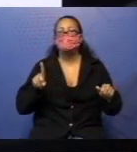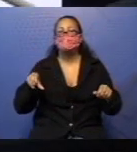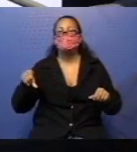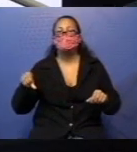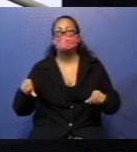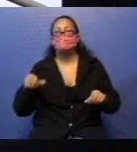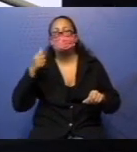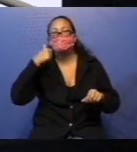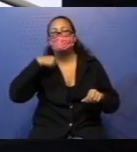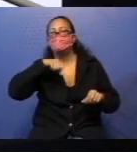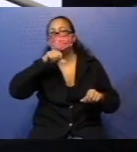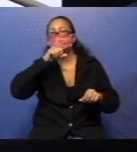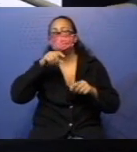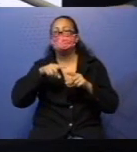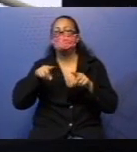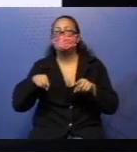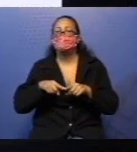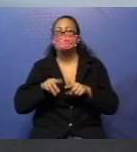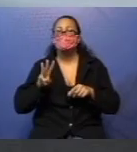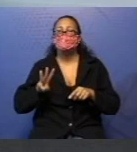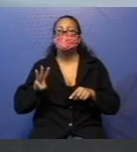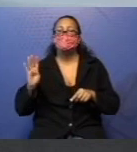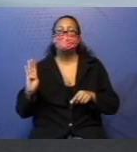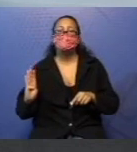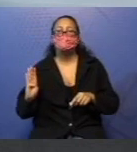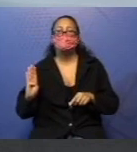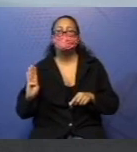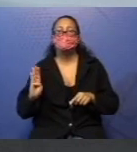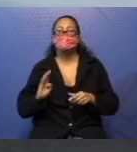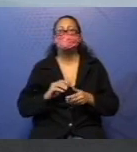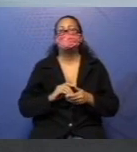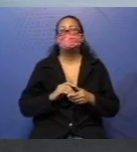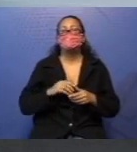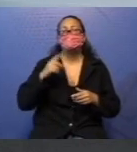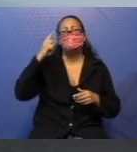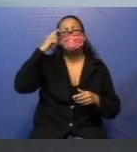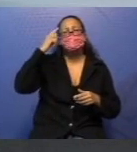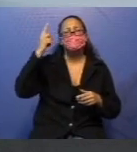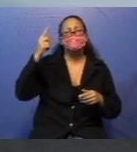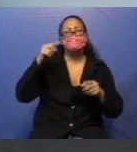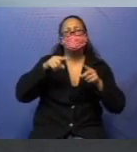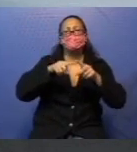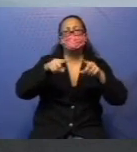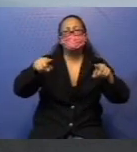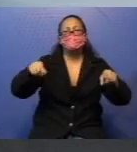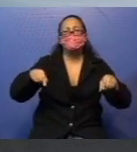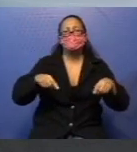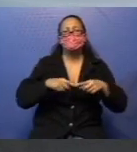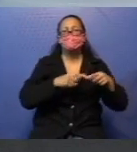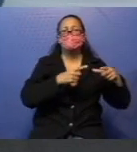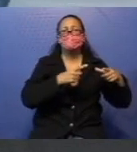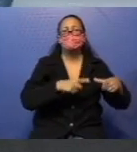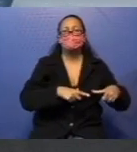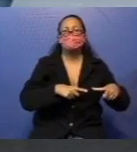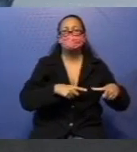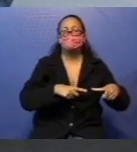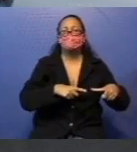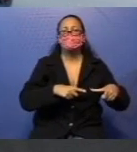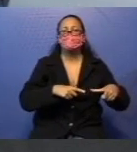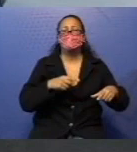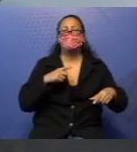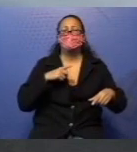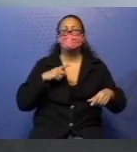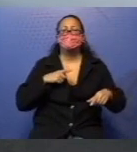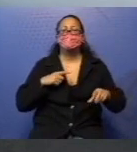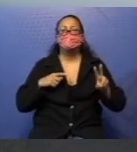B. Então, vamos lá. Fecha o olhinho, imagina lá um salão que as mães estão reunidas. Tem 22 mães de uma classe,